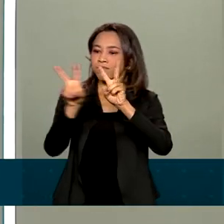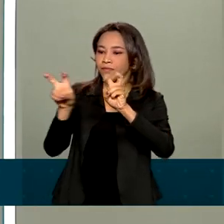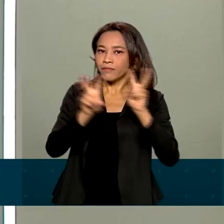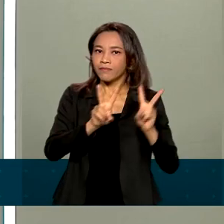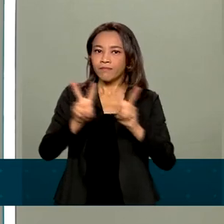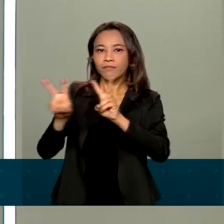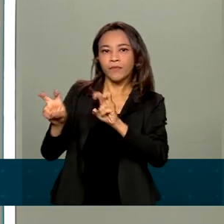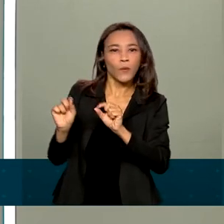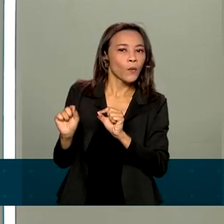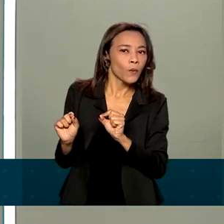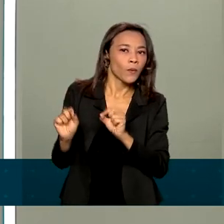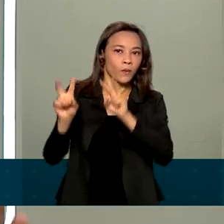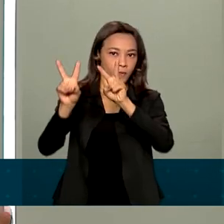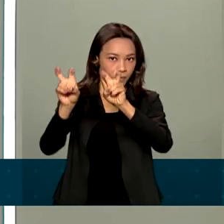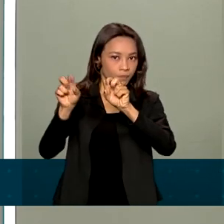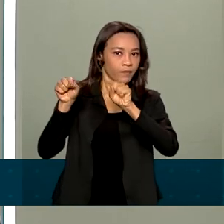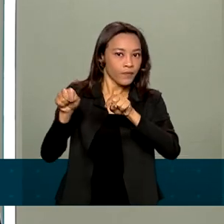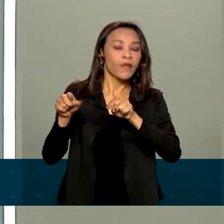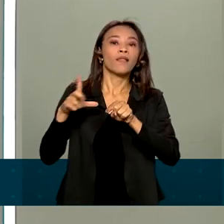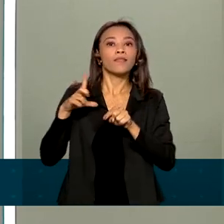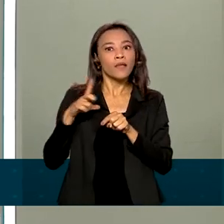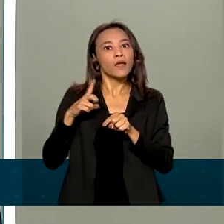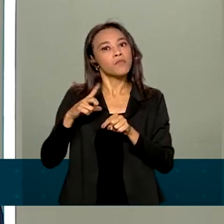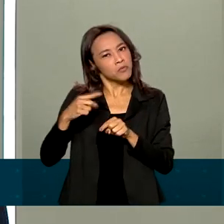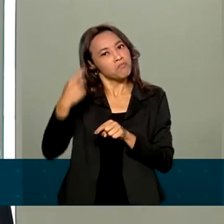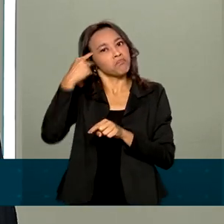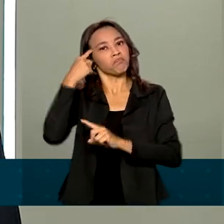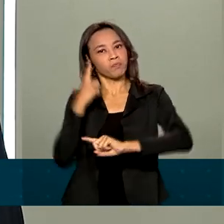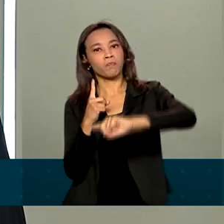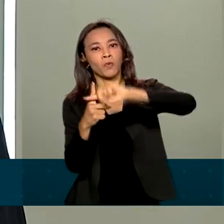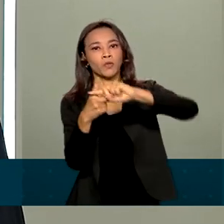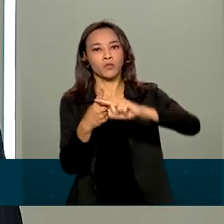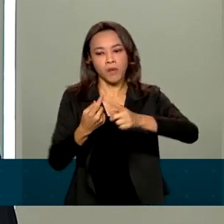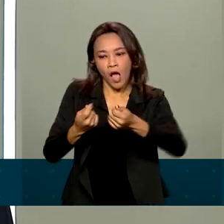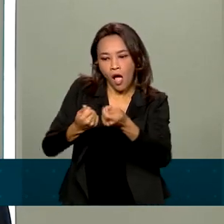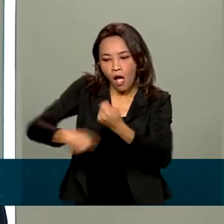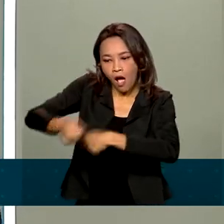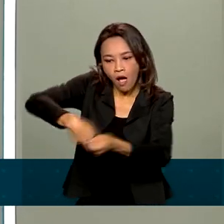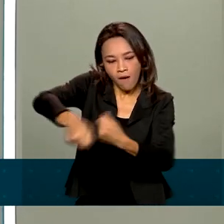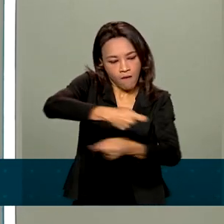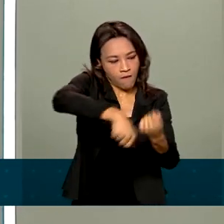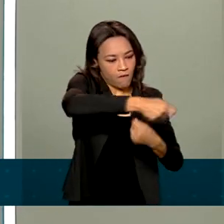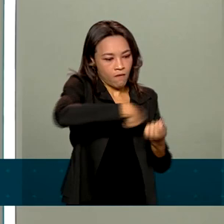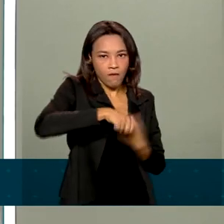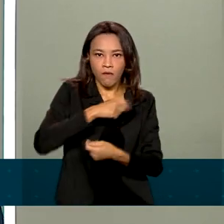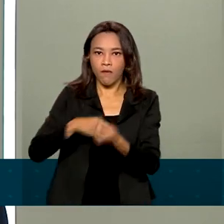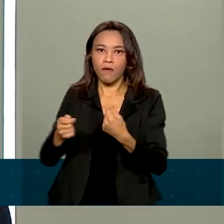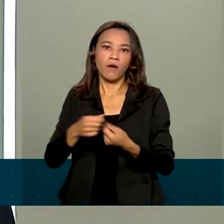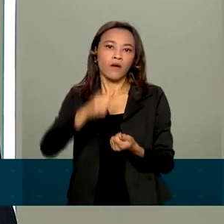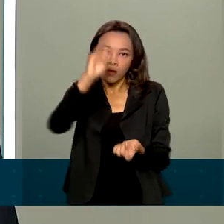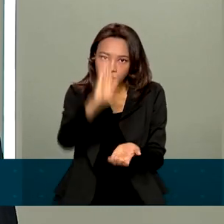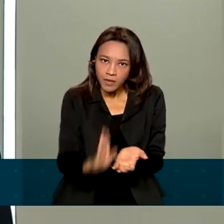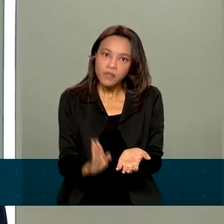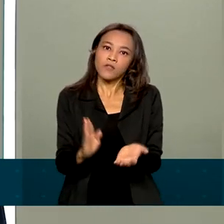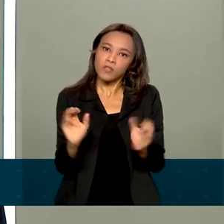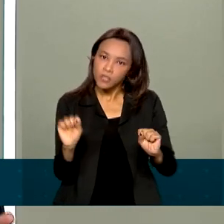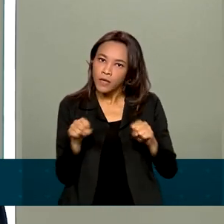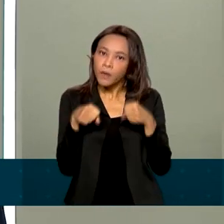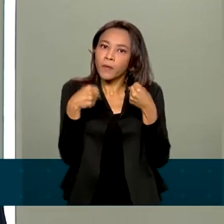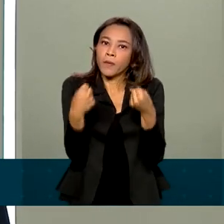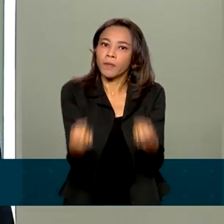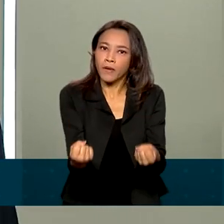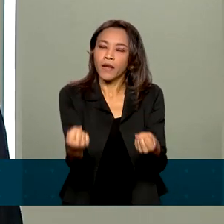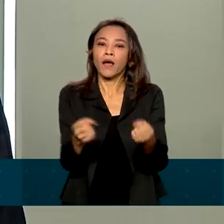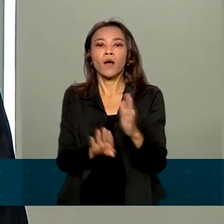vetores. Por um lado, nós temos um grande otimismo no mercado em relação à capacidade da economia brasileira a se recuperar, onde a